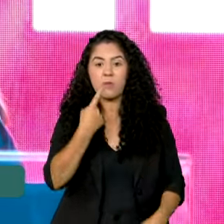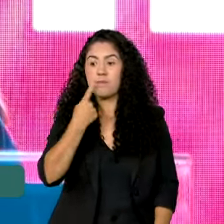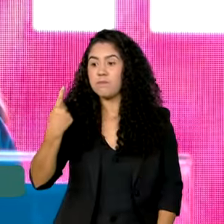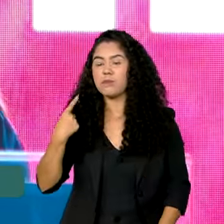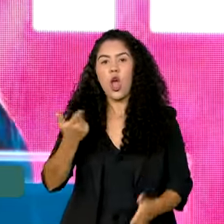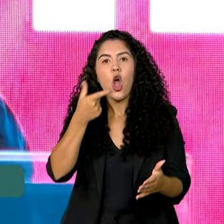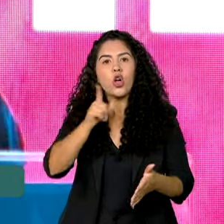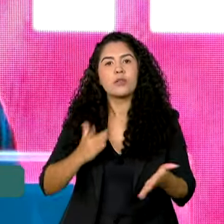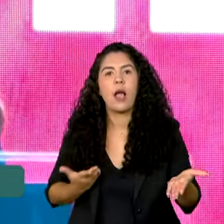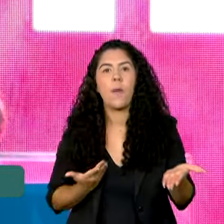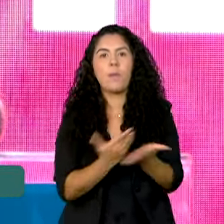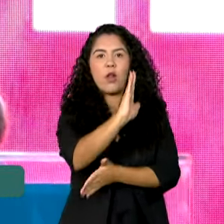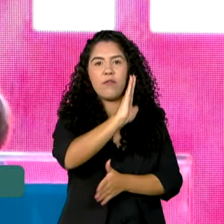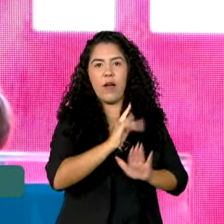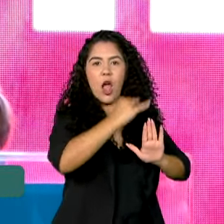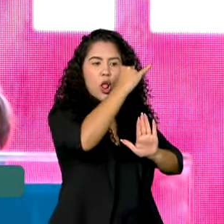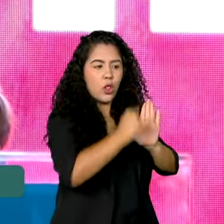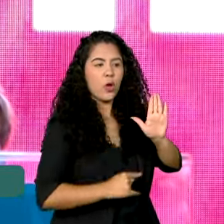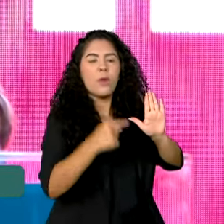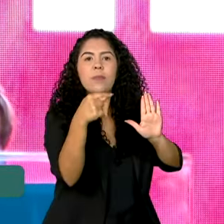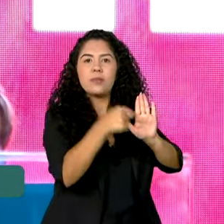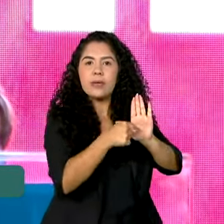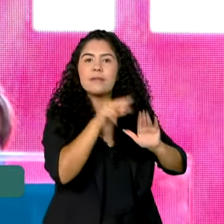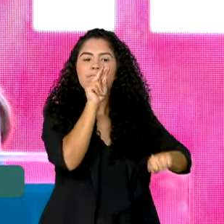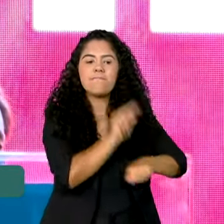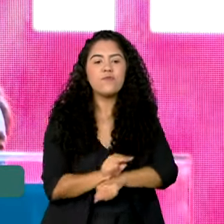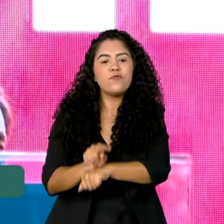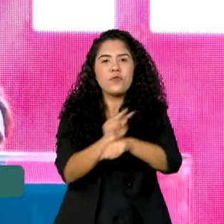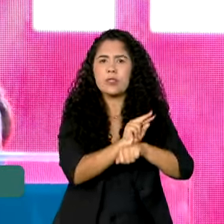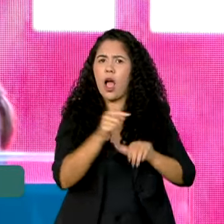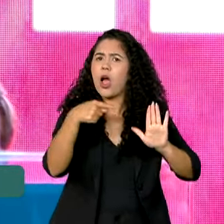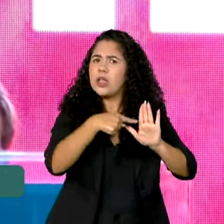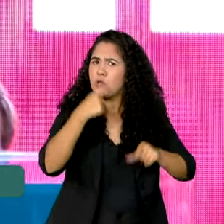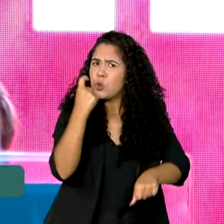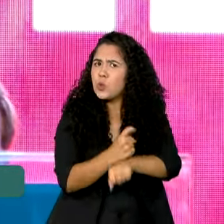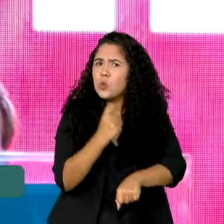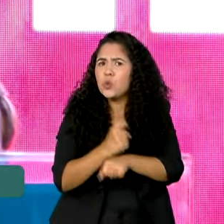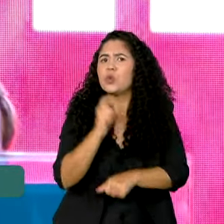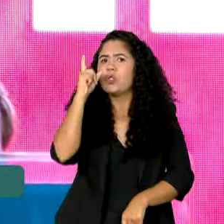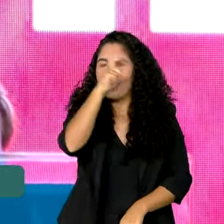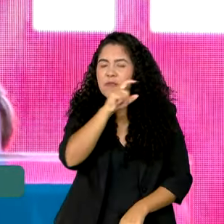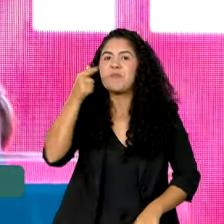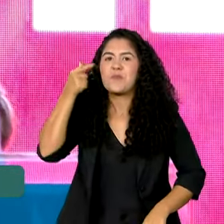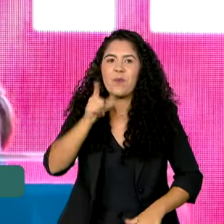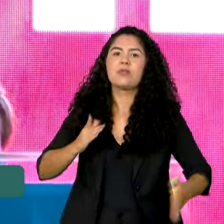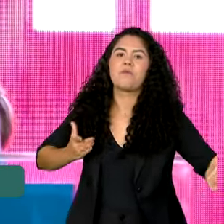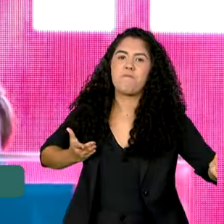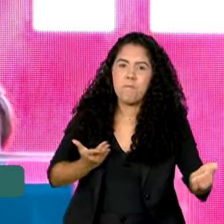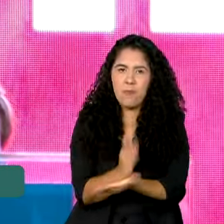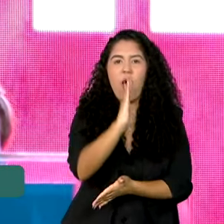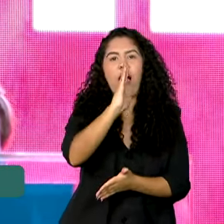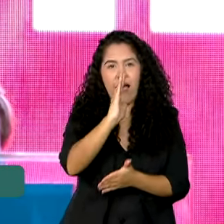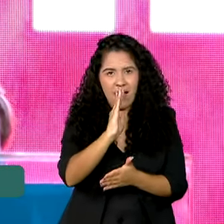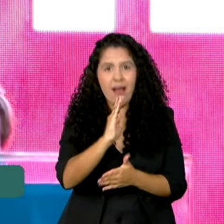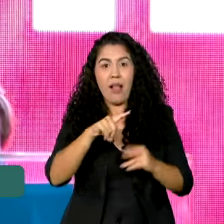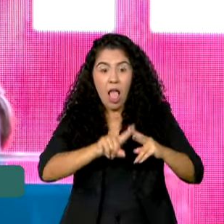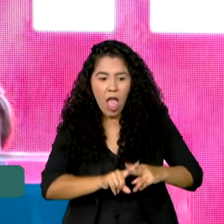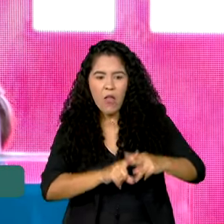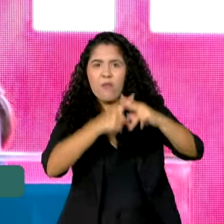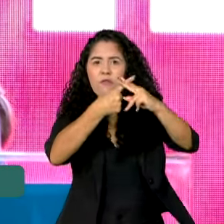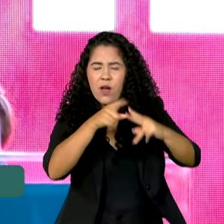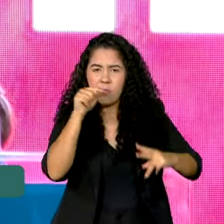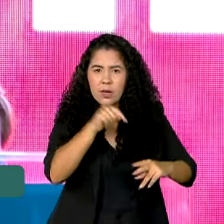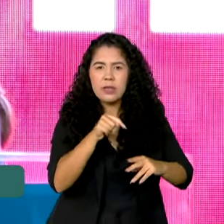fiscal, que era uma coisa muito difícil, e nós conseguimos aprovar uma reforma tributária, que era uma coisa sonhada,